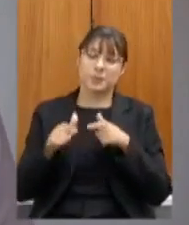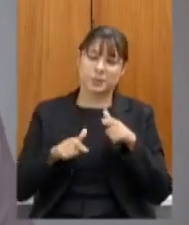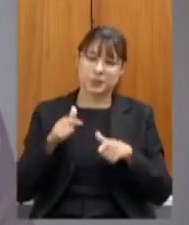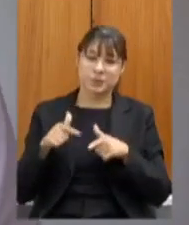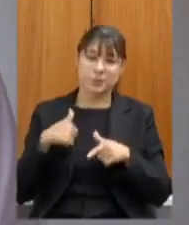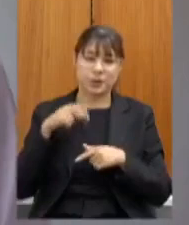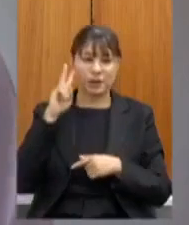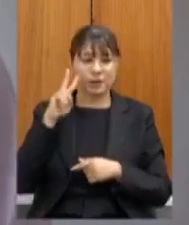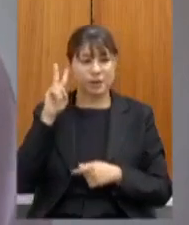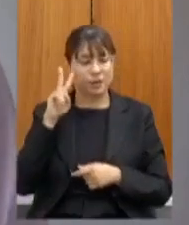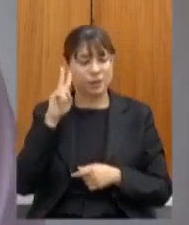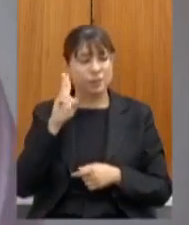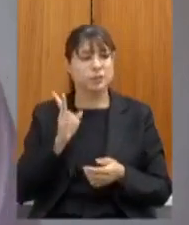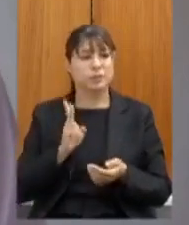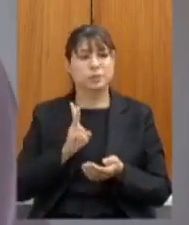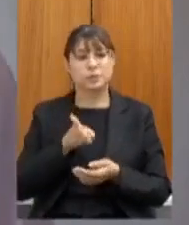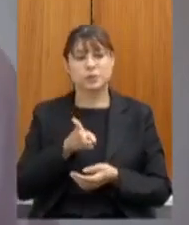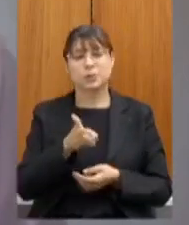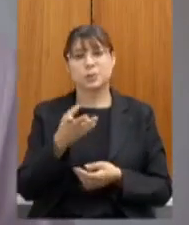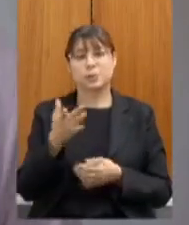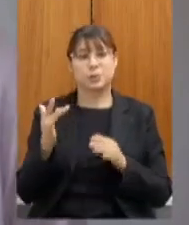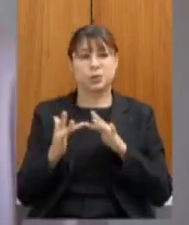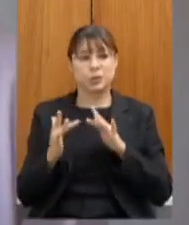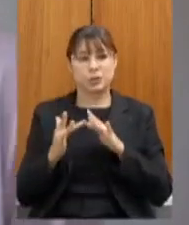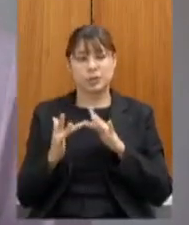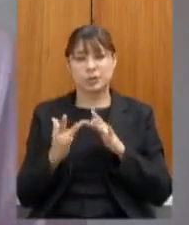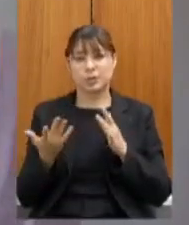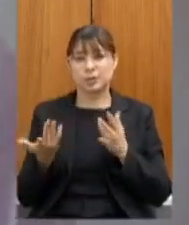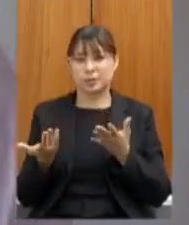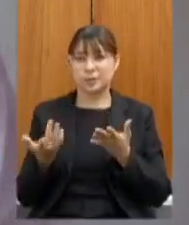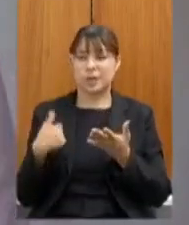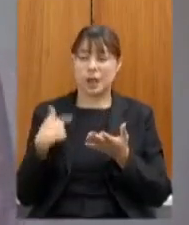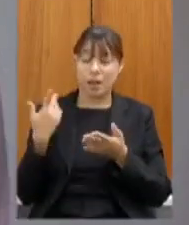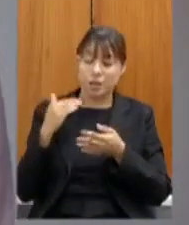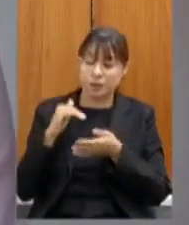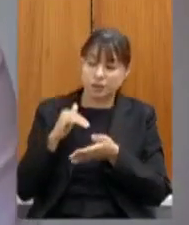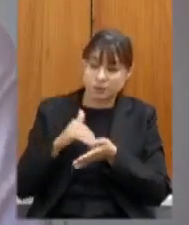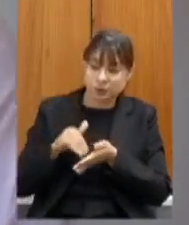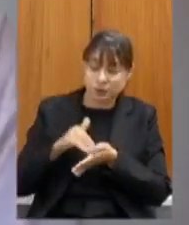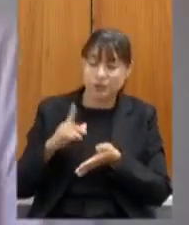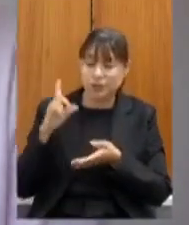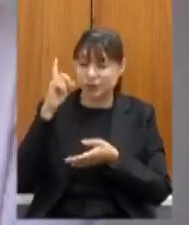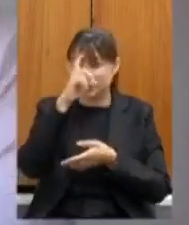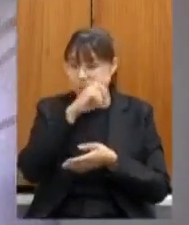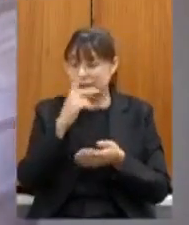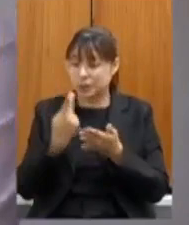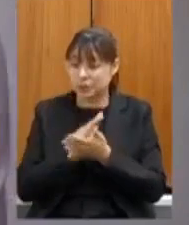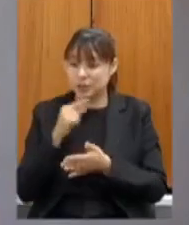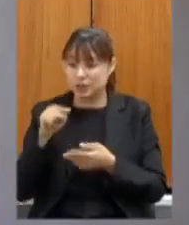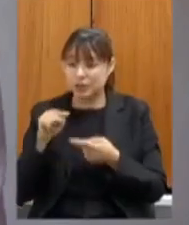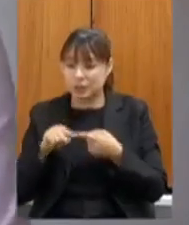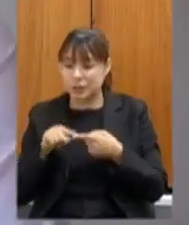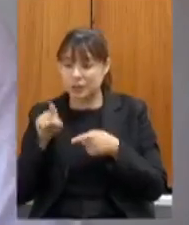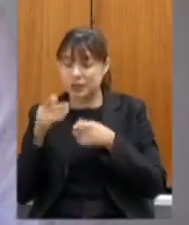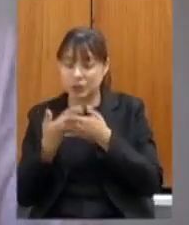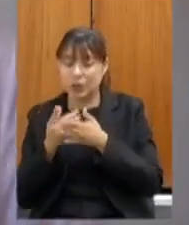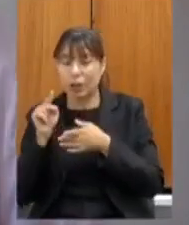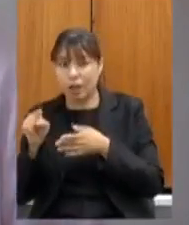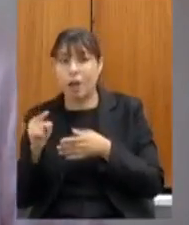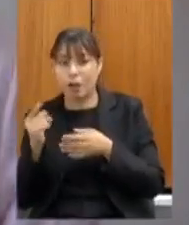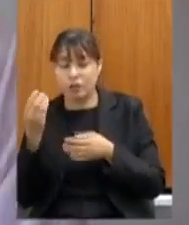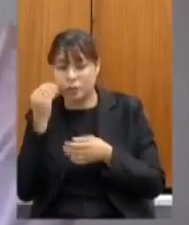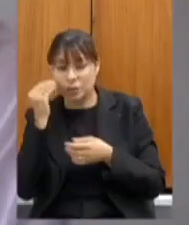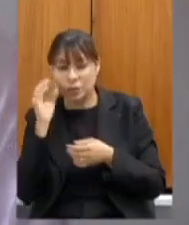e me lembro de entrar em contato comigo diretamente dizendo secretário estamos tendo dificuldade para execução nesse caso específico vamos